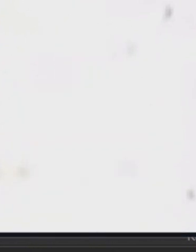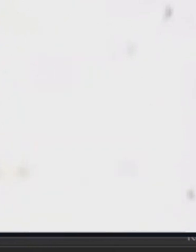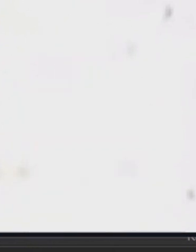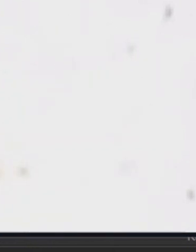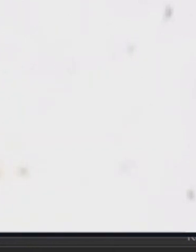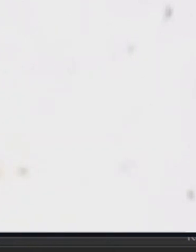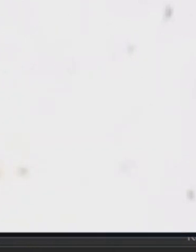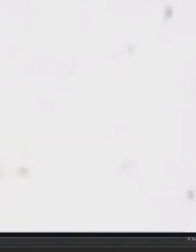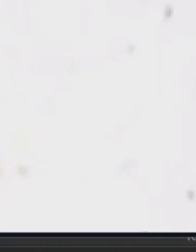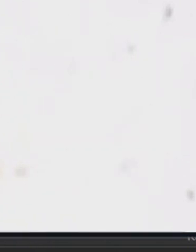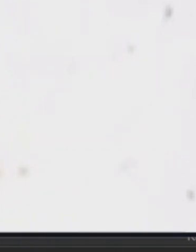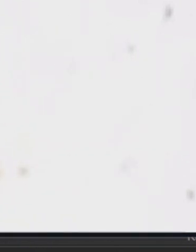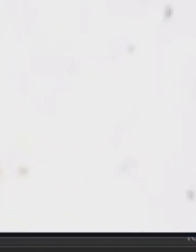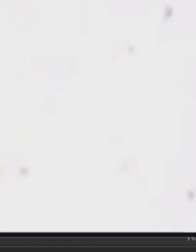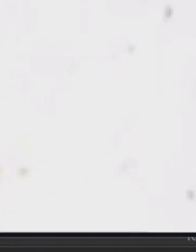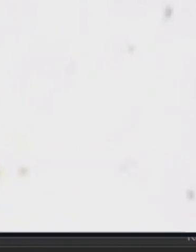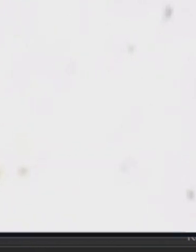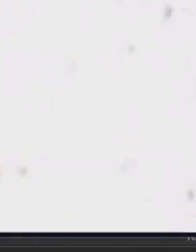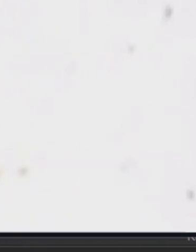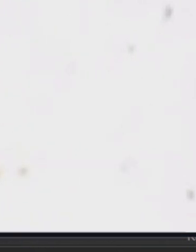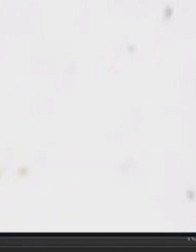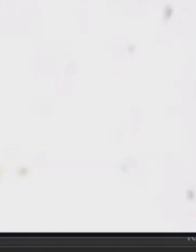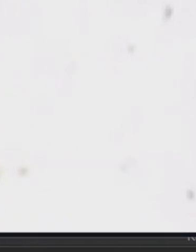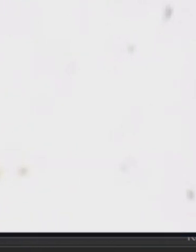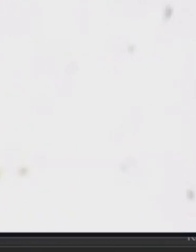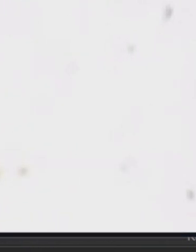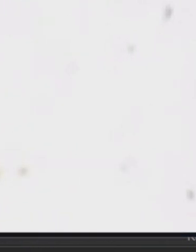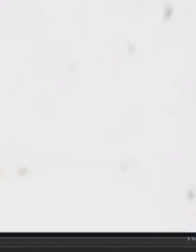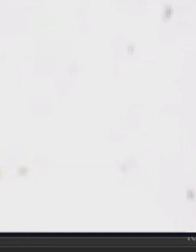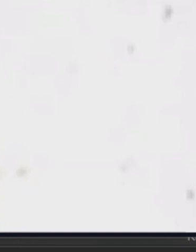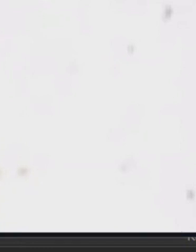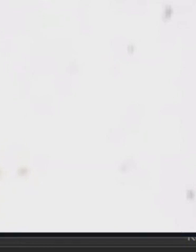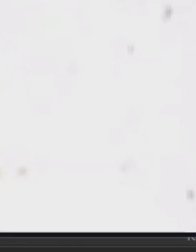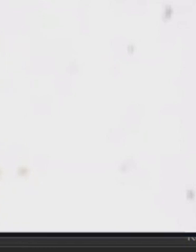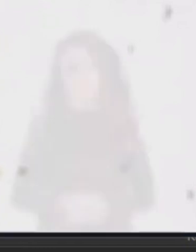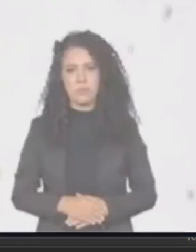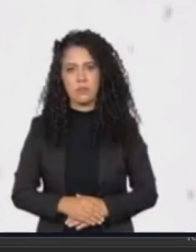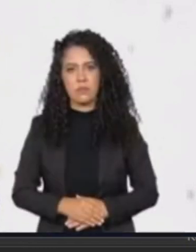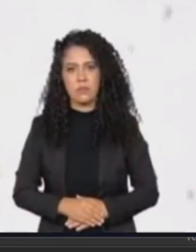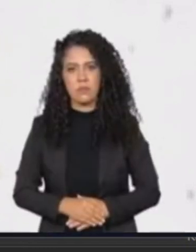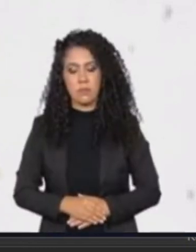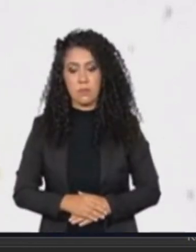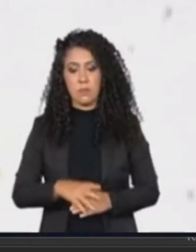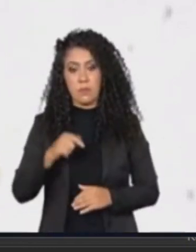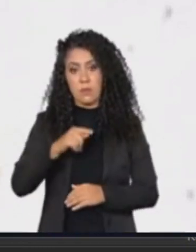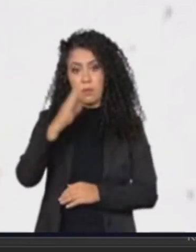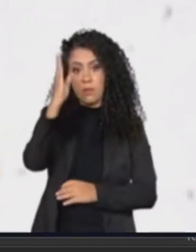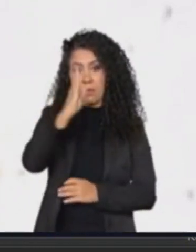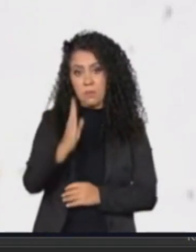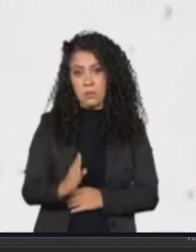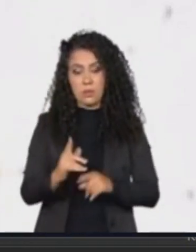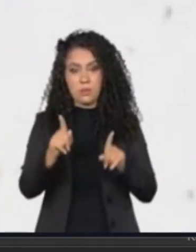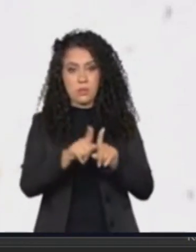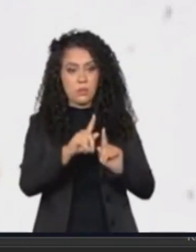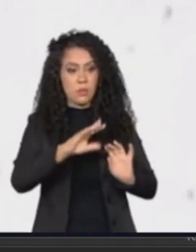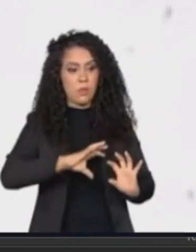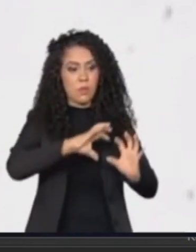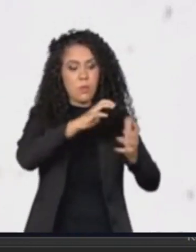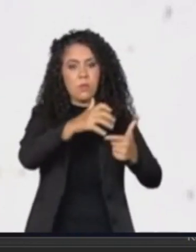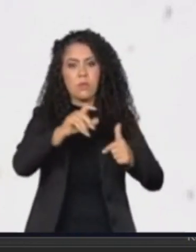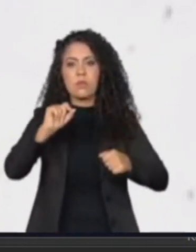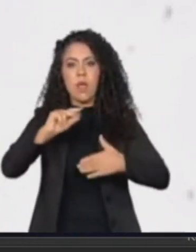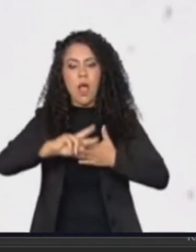Hilton. A lei é consequência dessa luta incansável. No Brasil e no mundo, o crescimento das desigualdades levou ao